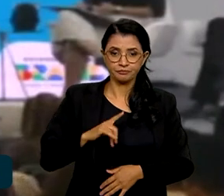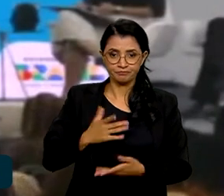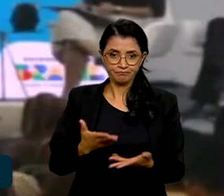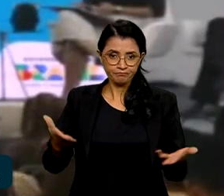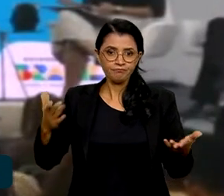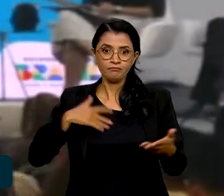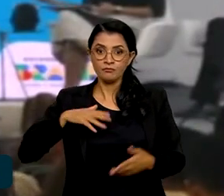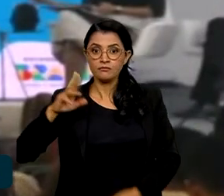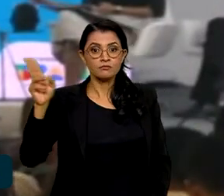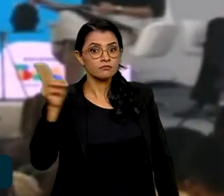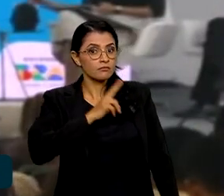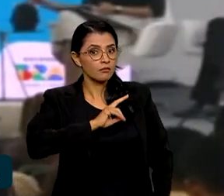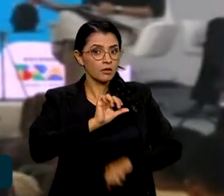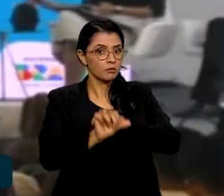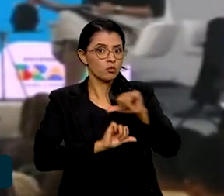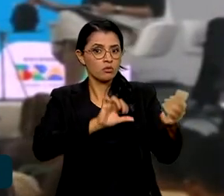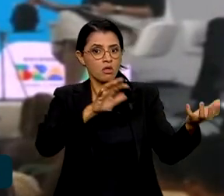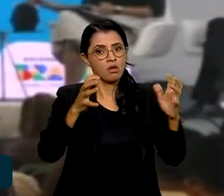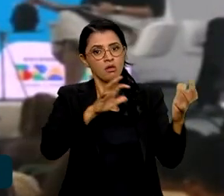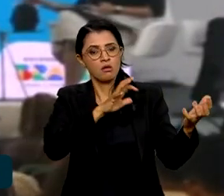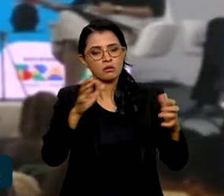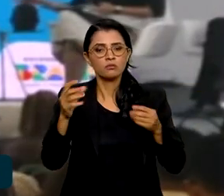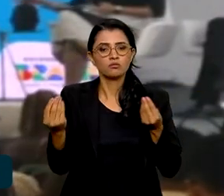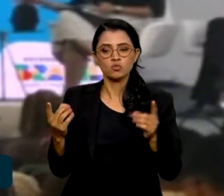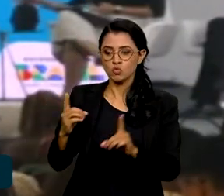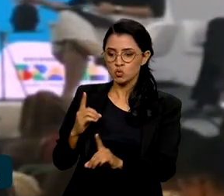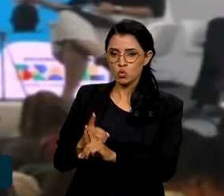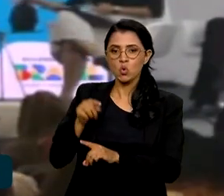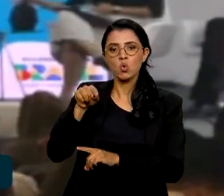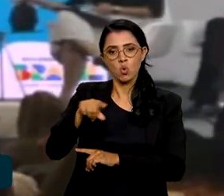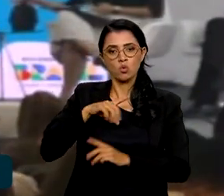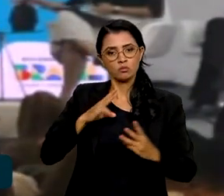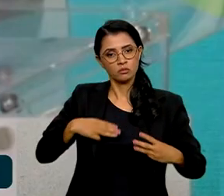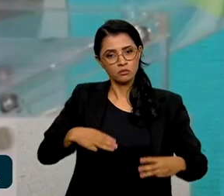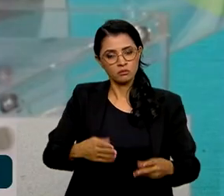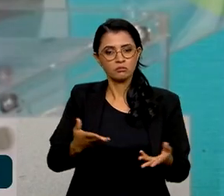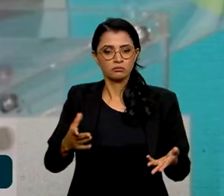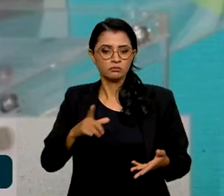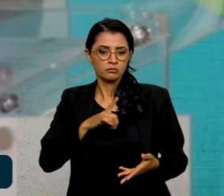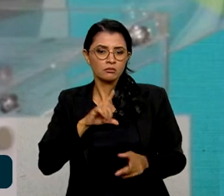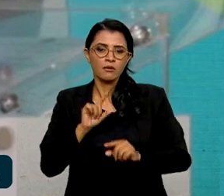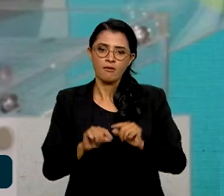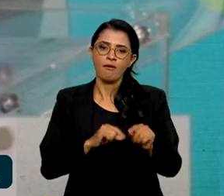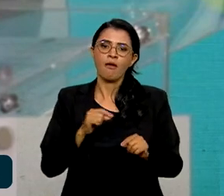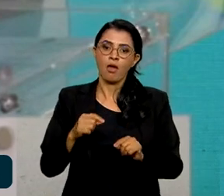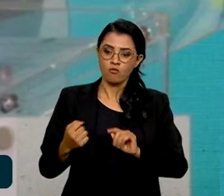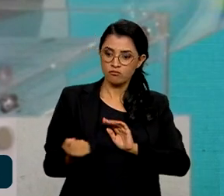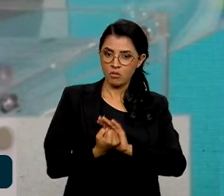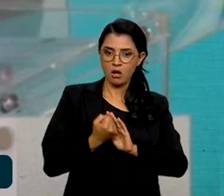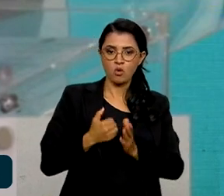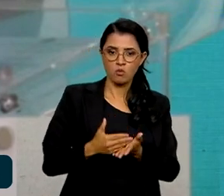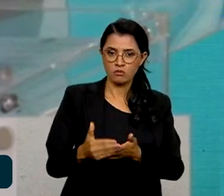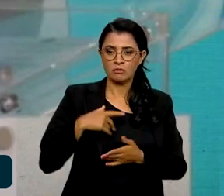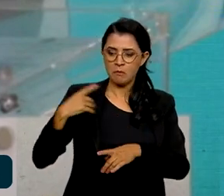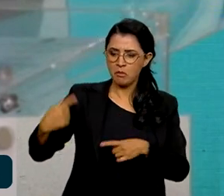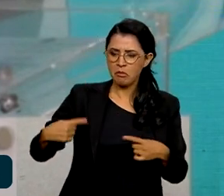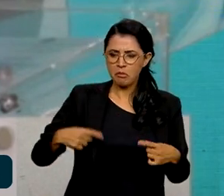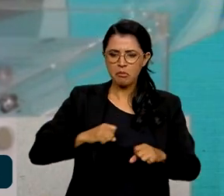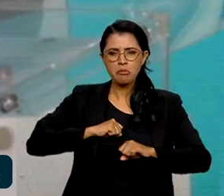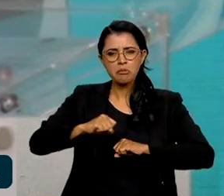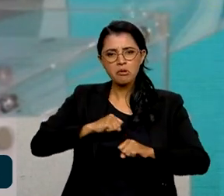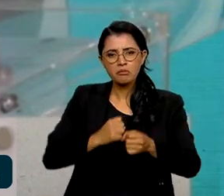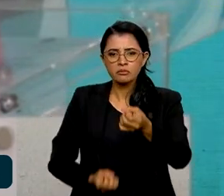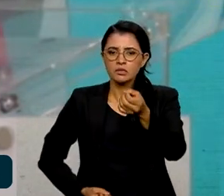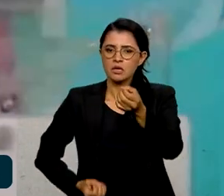da emergência das mudanças climáticas, o encontro interministerial de hoje é o marco inicial das discussões para a